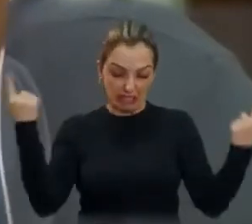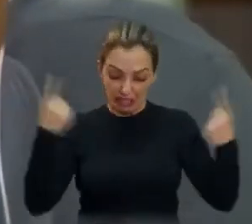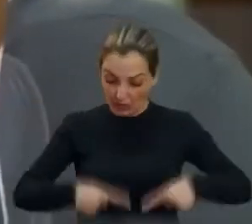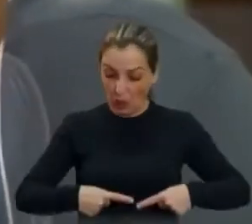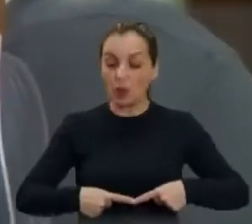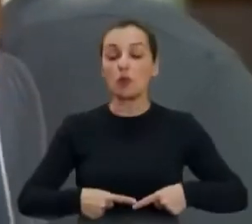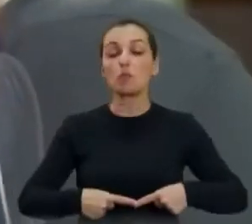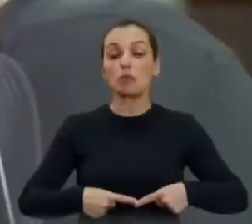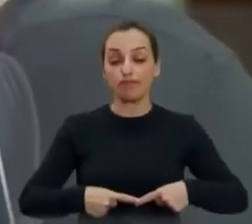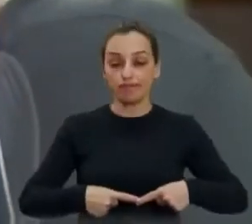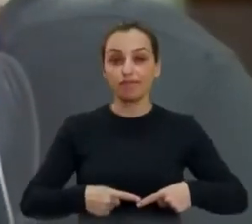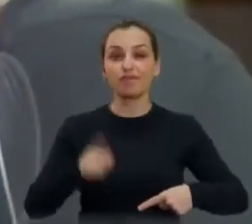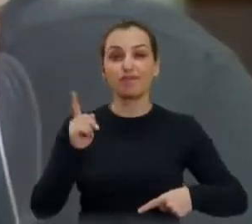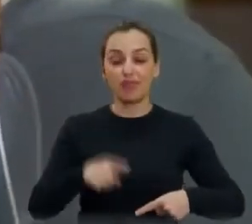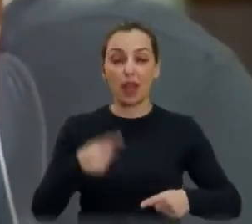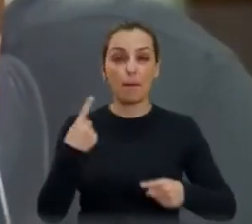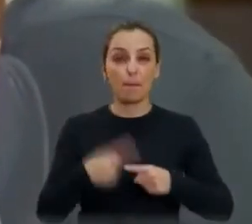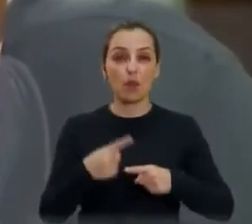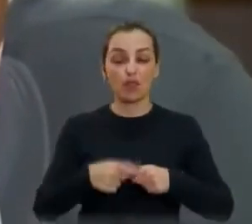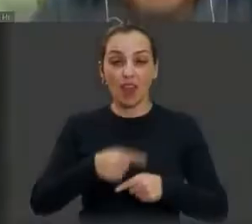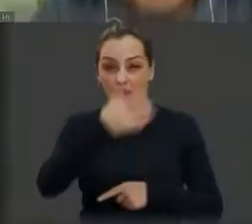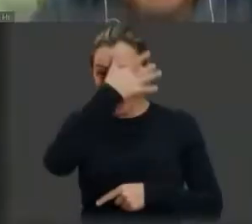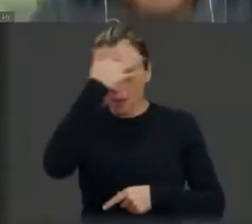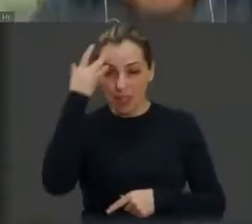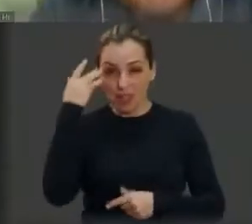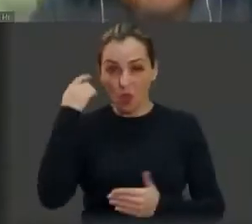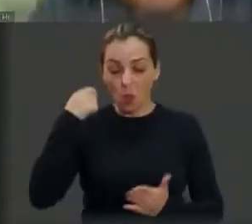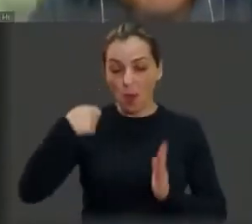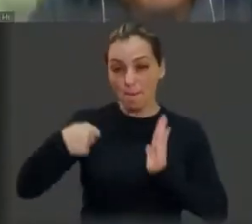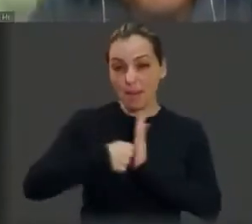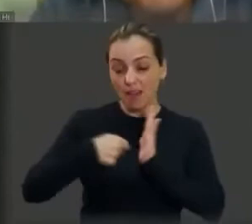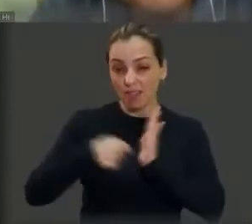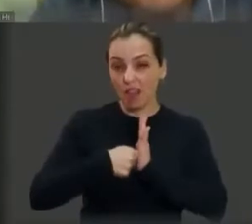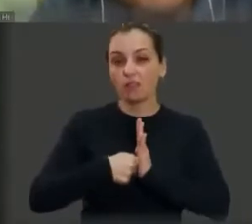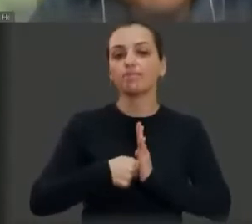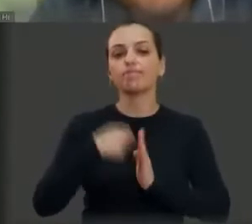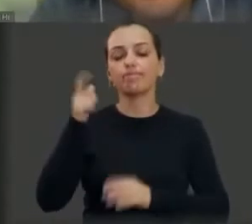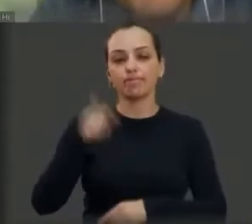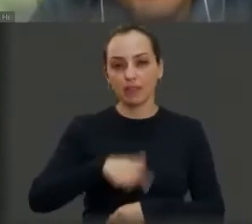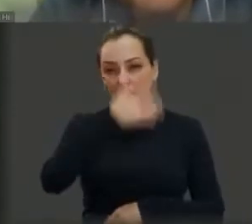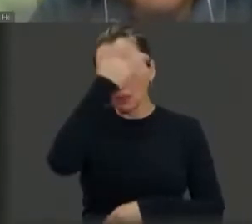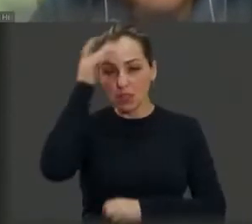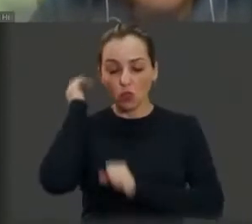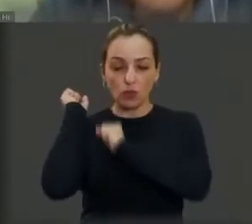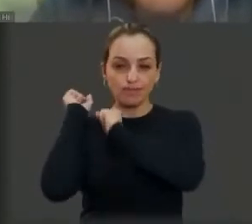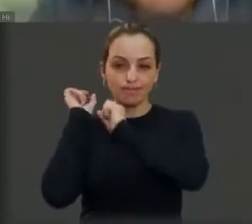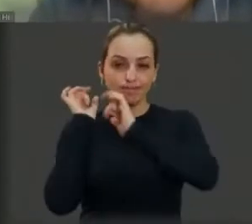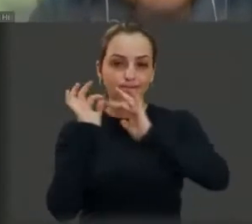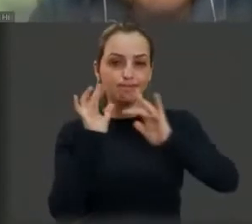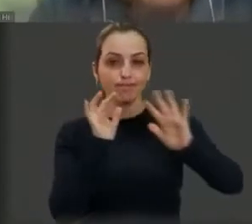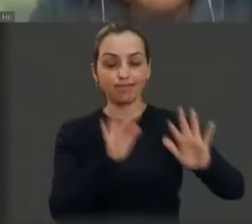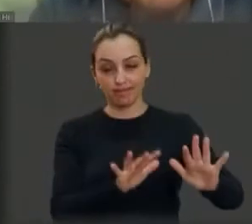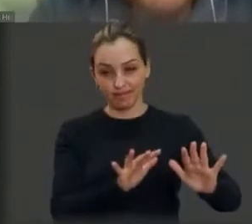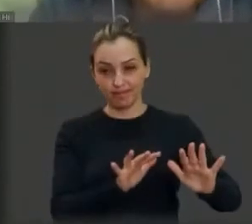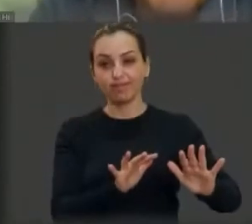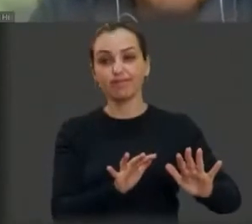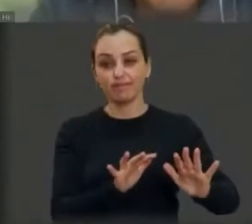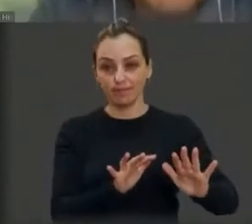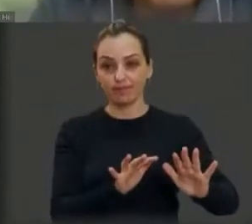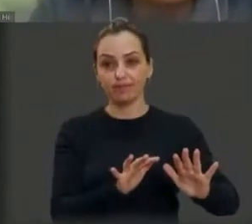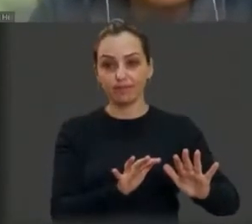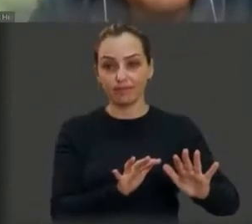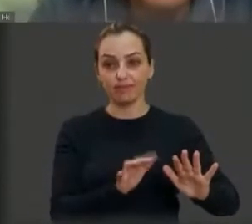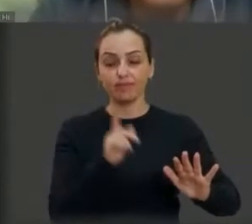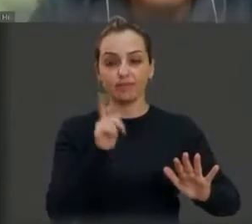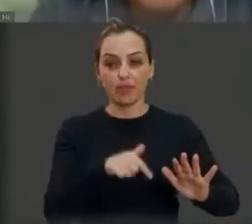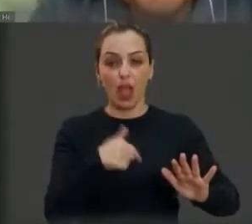porque sou muito cobrado por essa demanda, pelos frequentadores que acabaram me elegendo como uma espécie